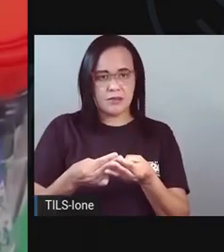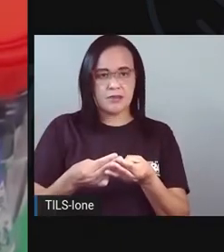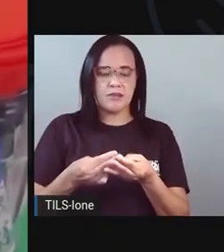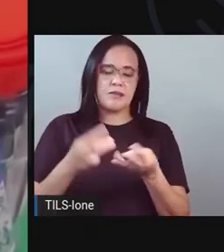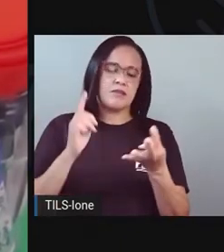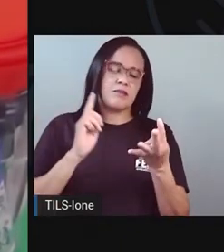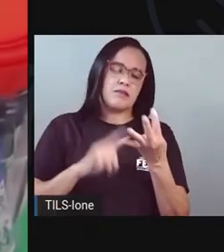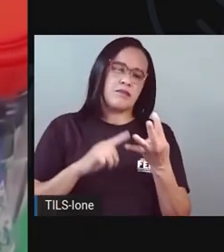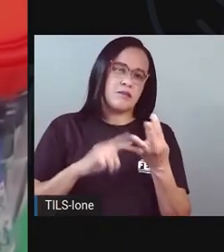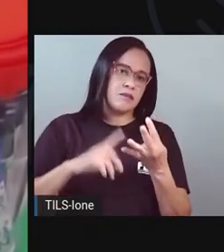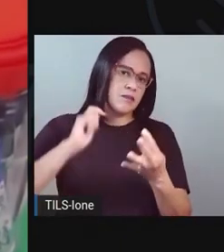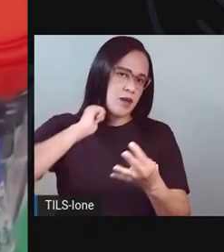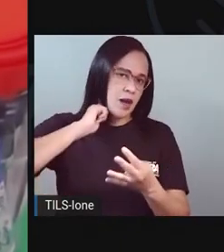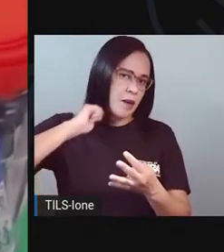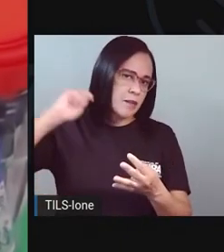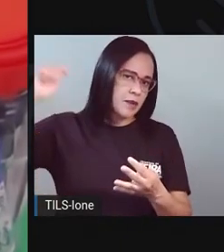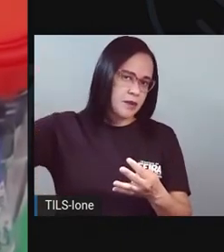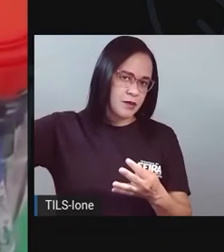Abril.